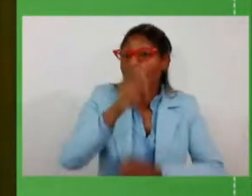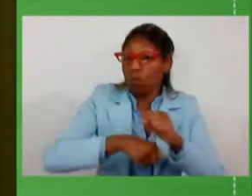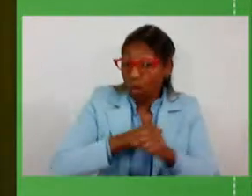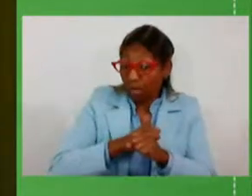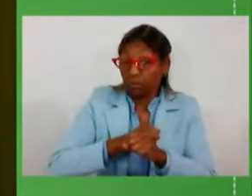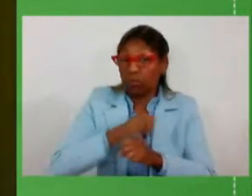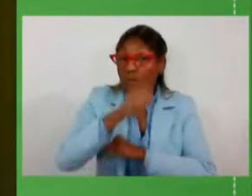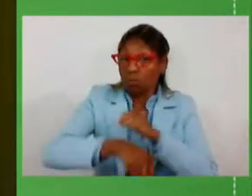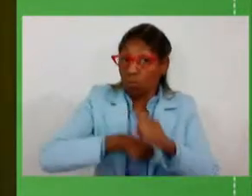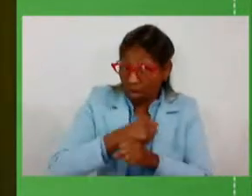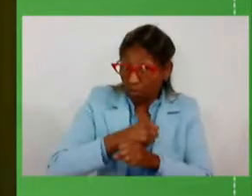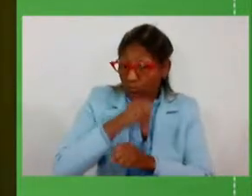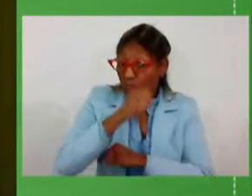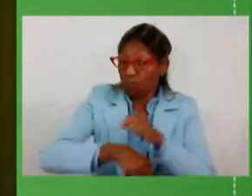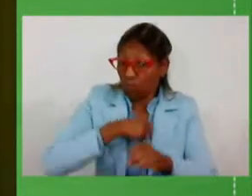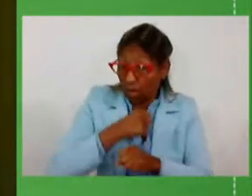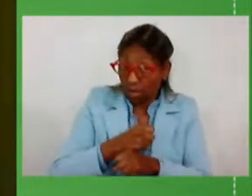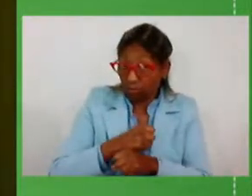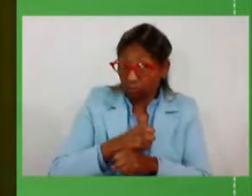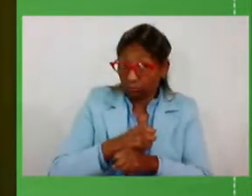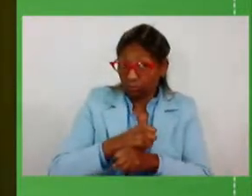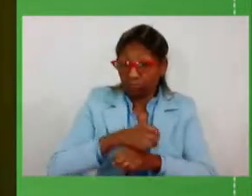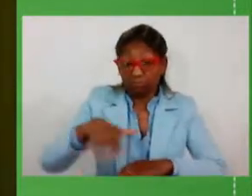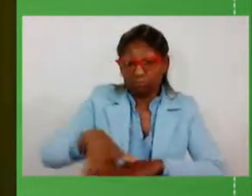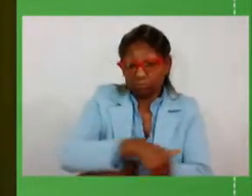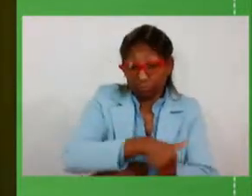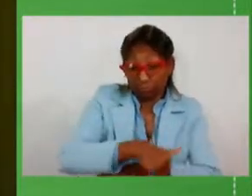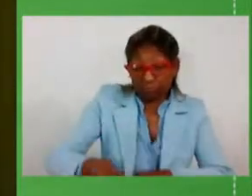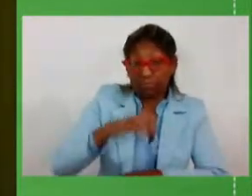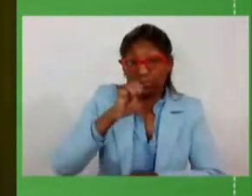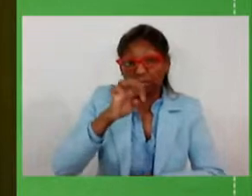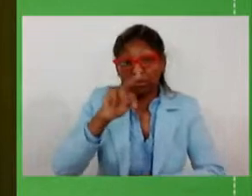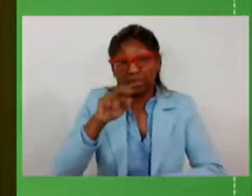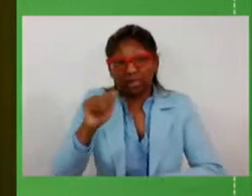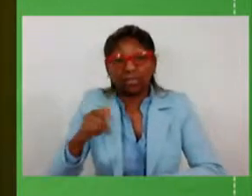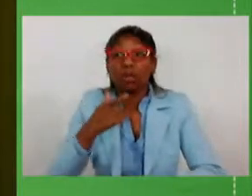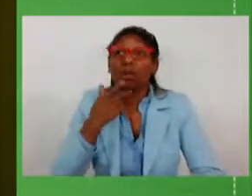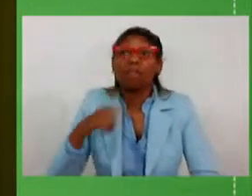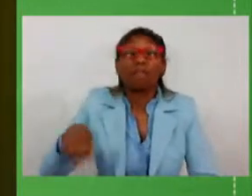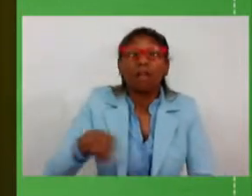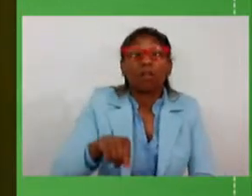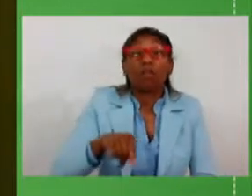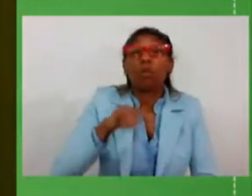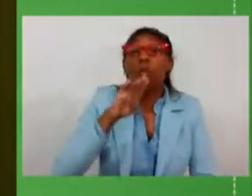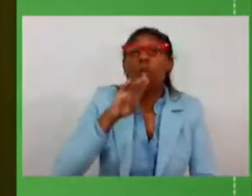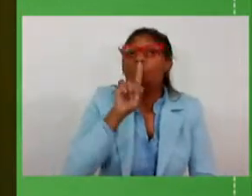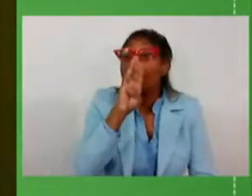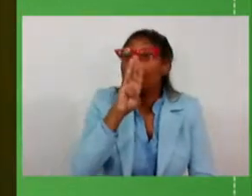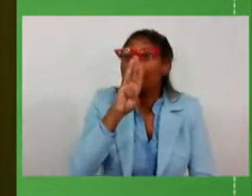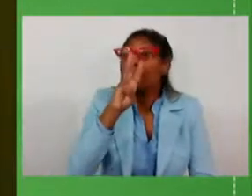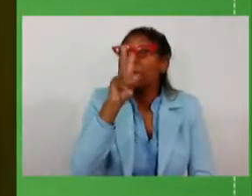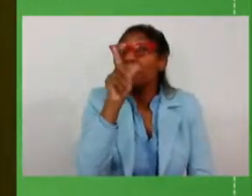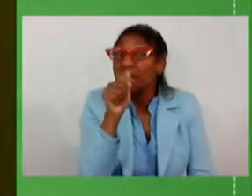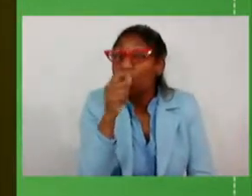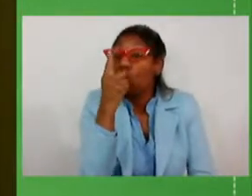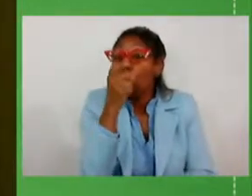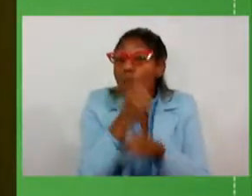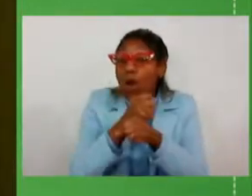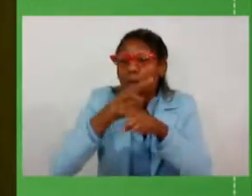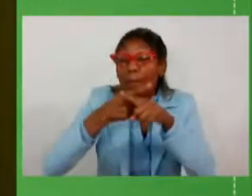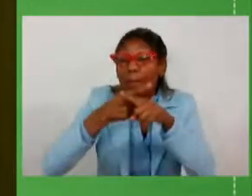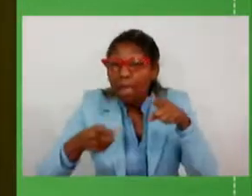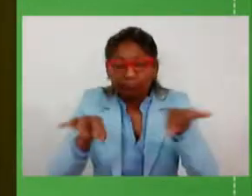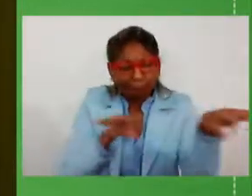Tesouro nas estradas. Nós estamos falando aqui de um plano de 1 bilhão e 300 milhões de reais em um ano e meio nas